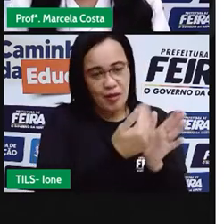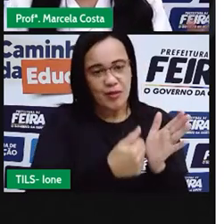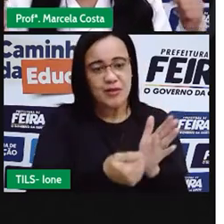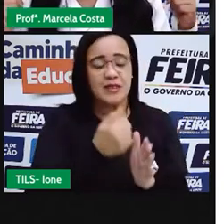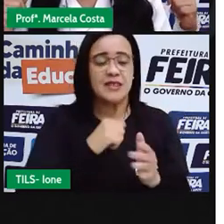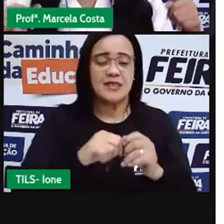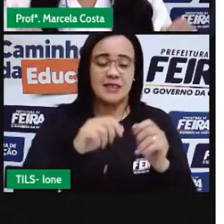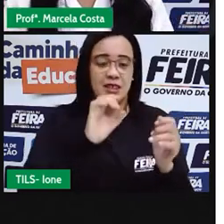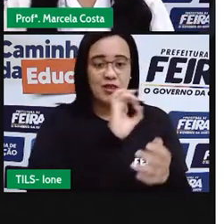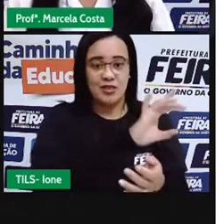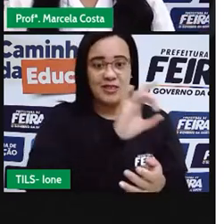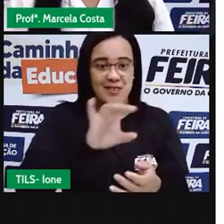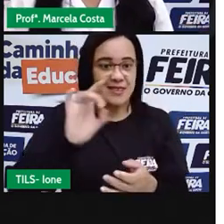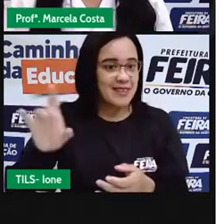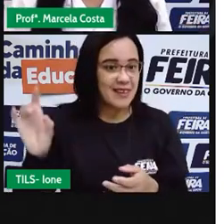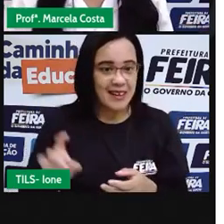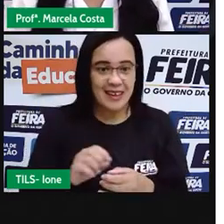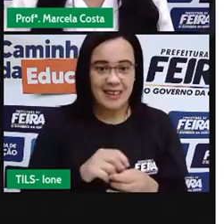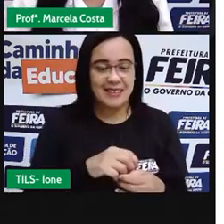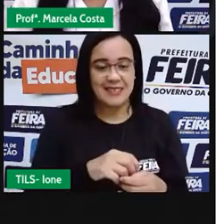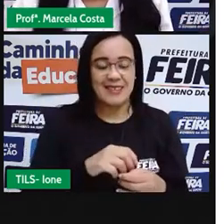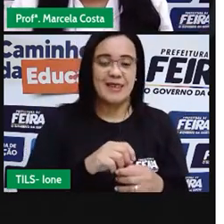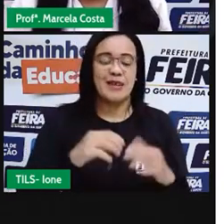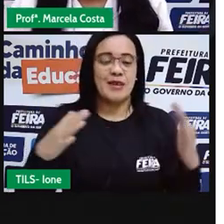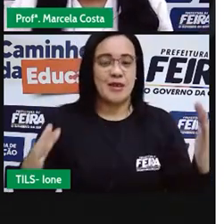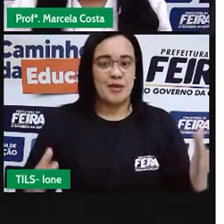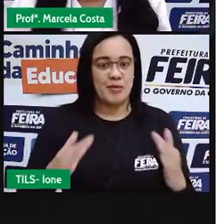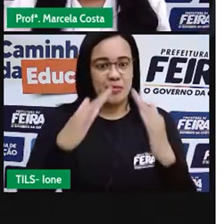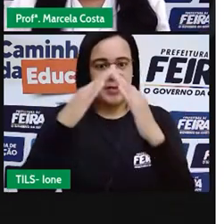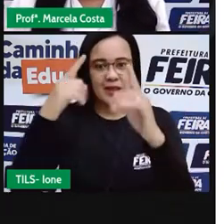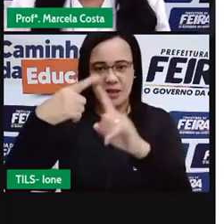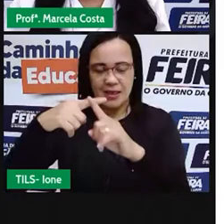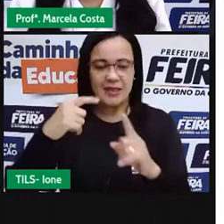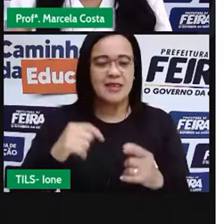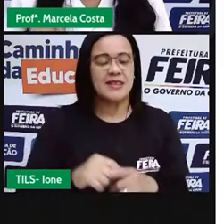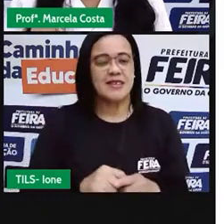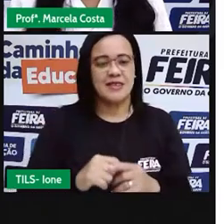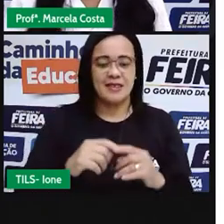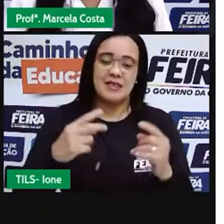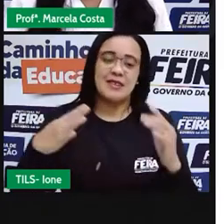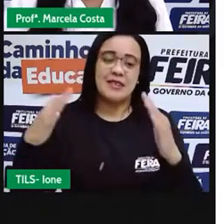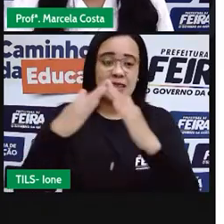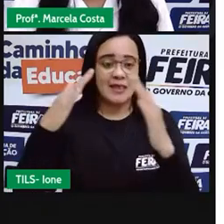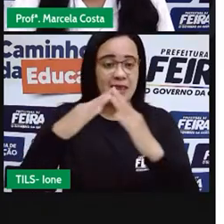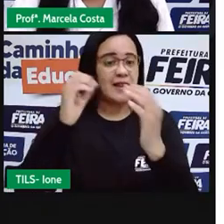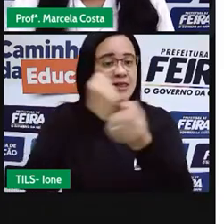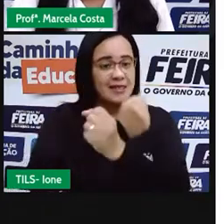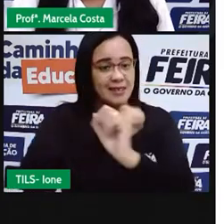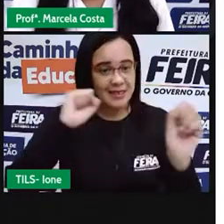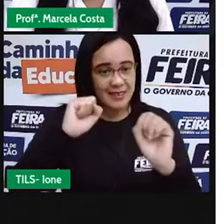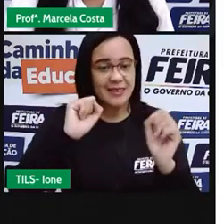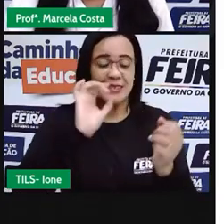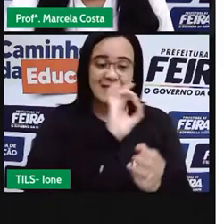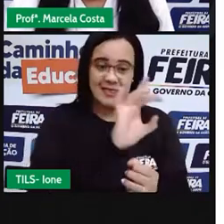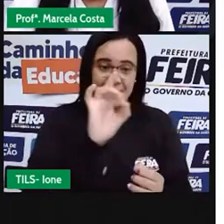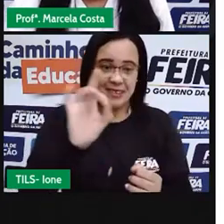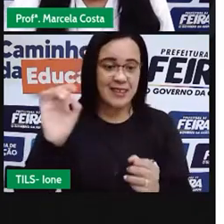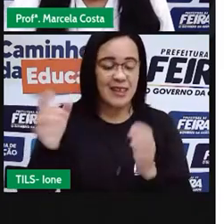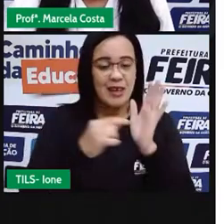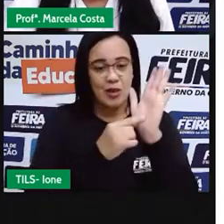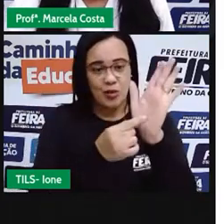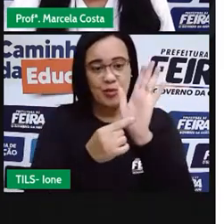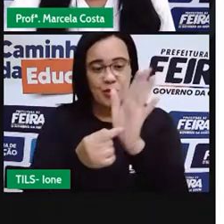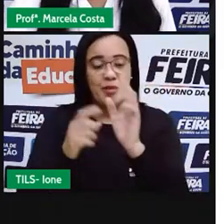'Água. Lembra? Pois então, vamos retomar esse assunto nessa aula de hoje. Então,